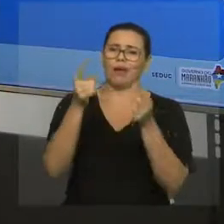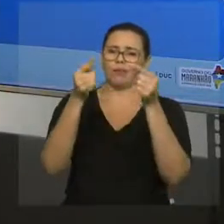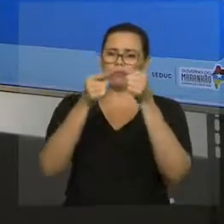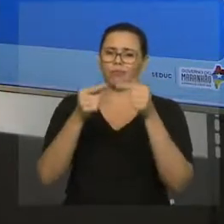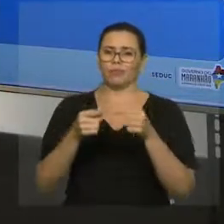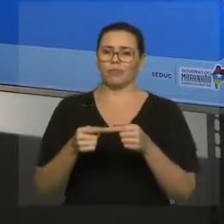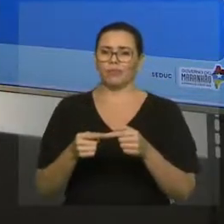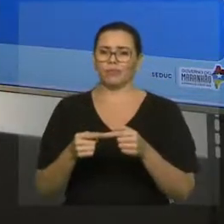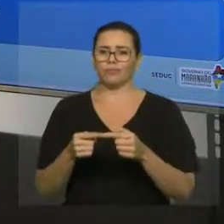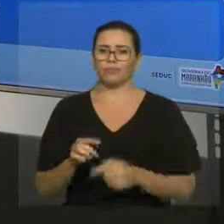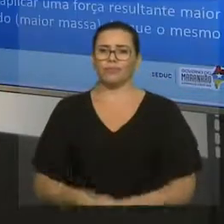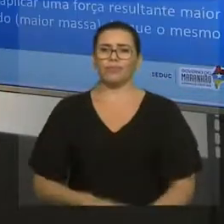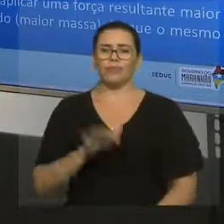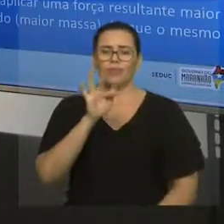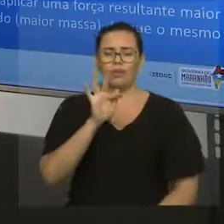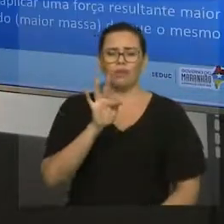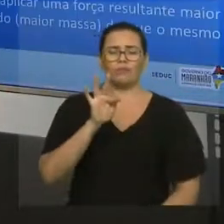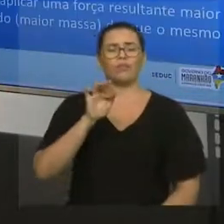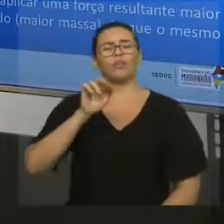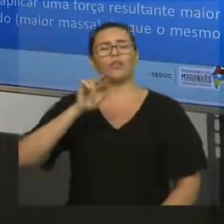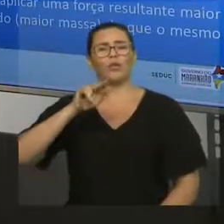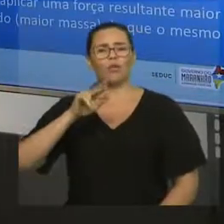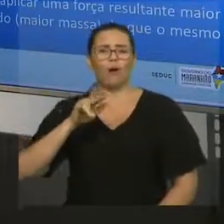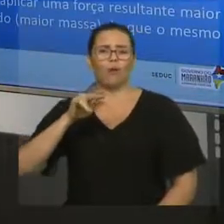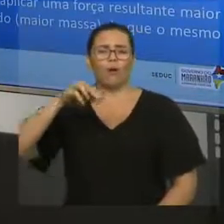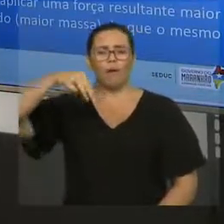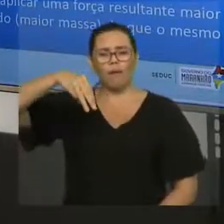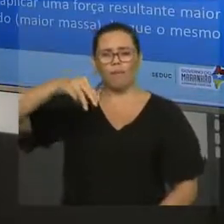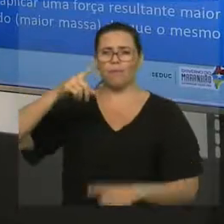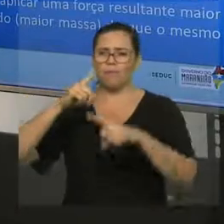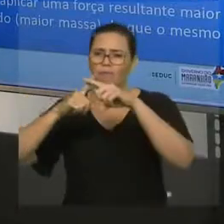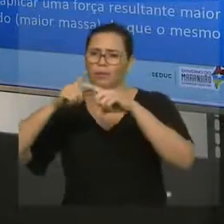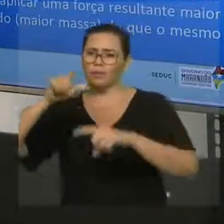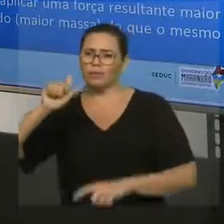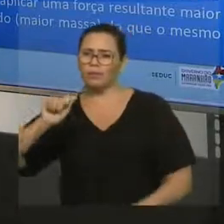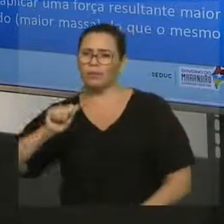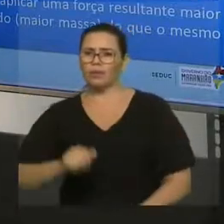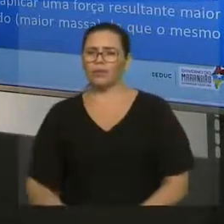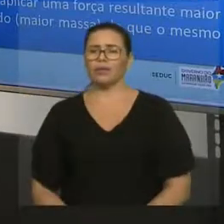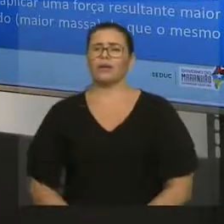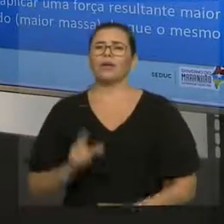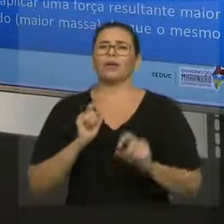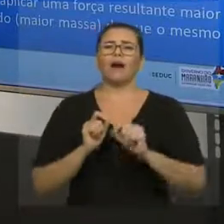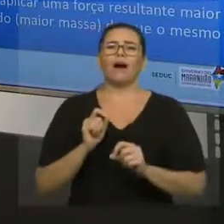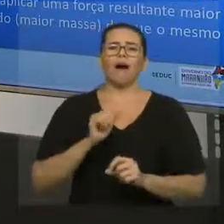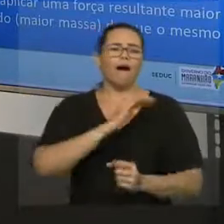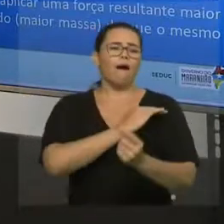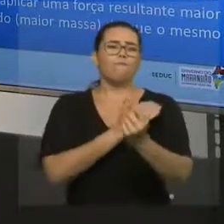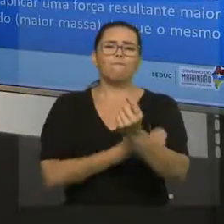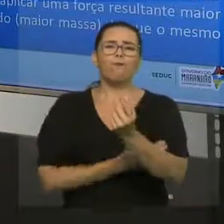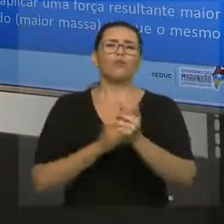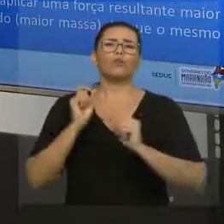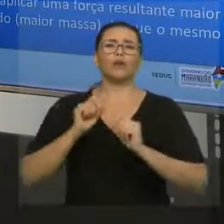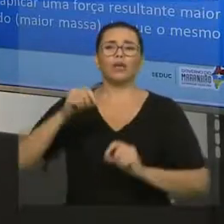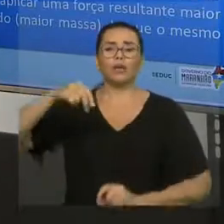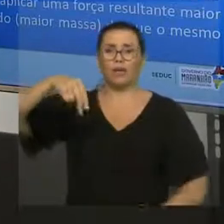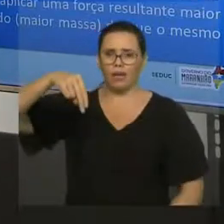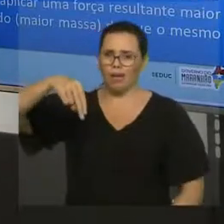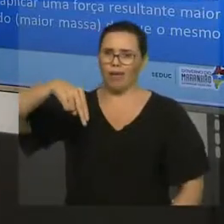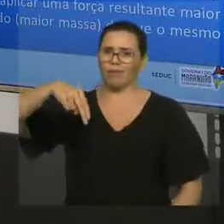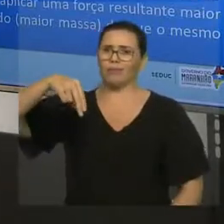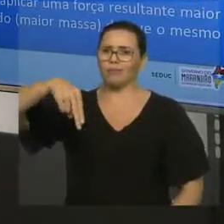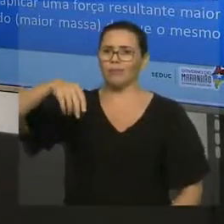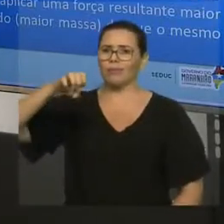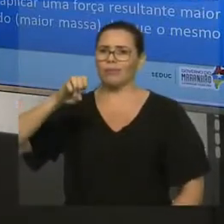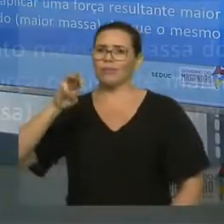vale a massa por aceleração. Força resultante dada na unidade Newton, que é a unidade padrão do sistema internacional.